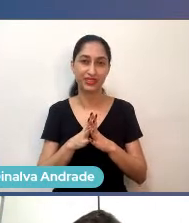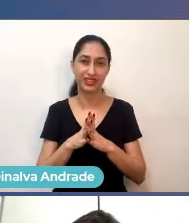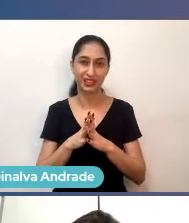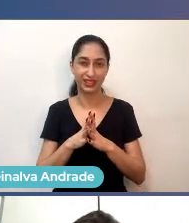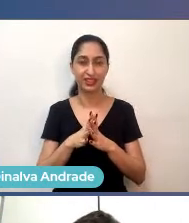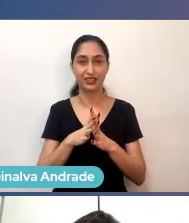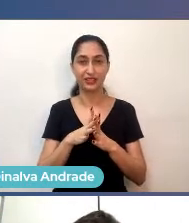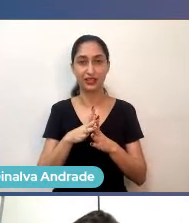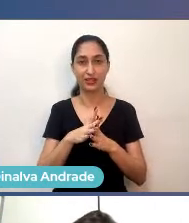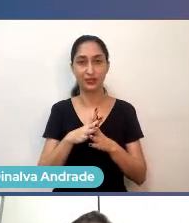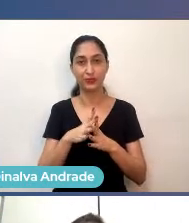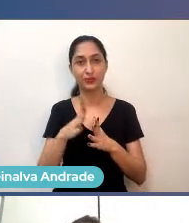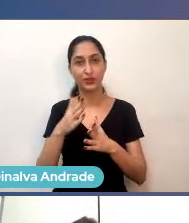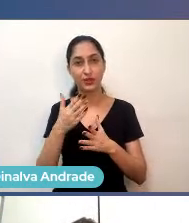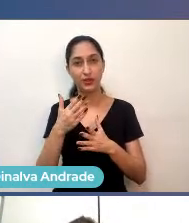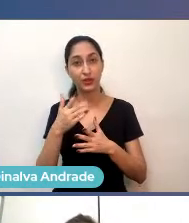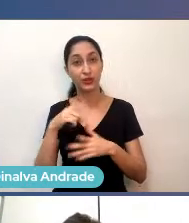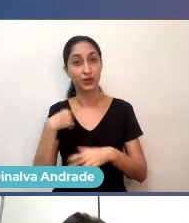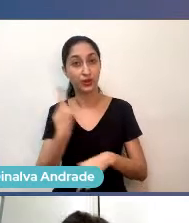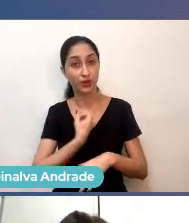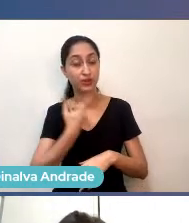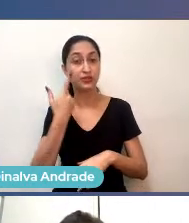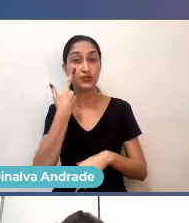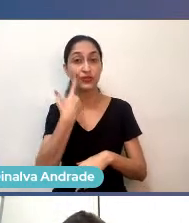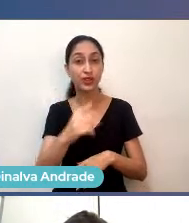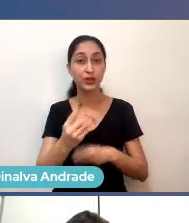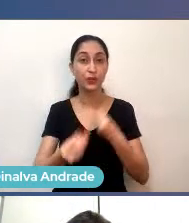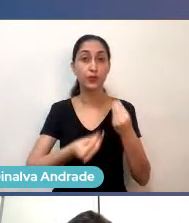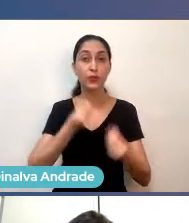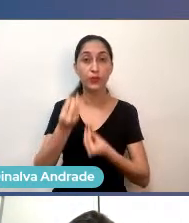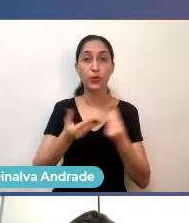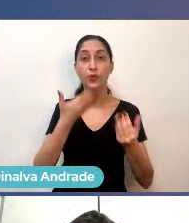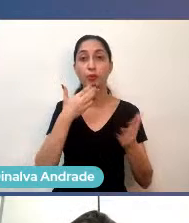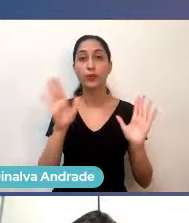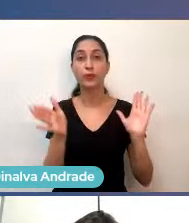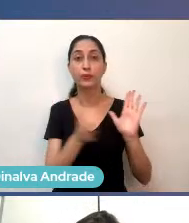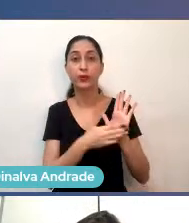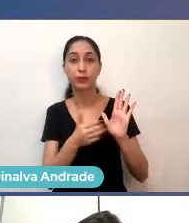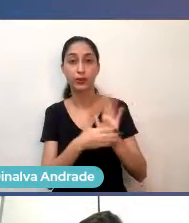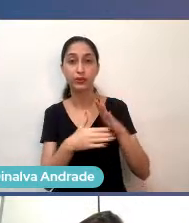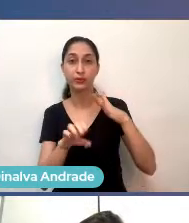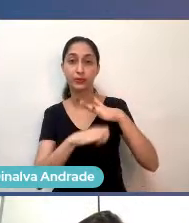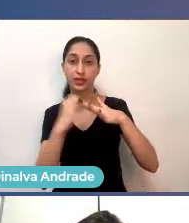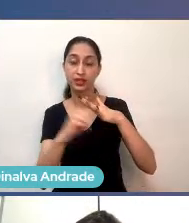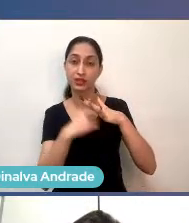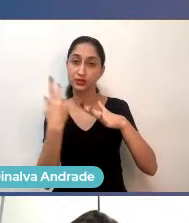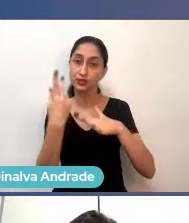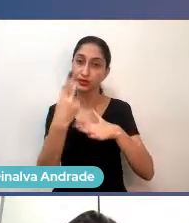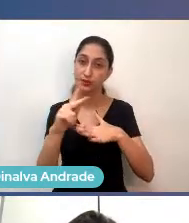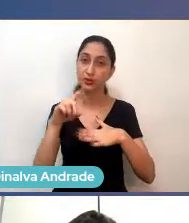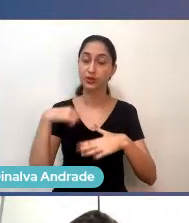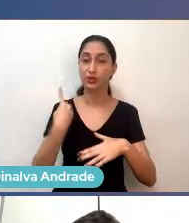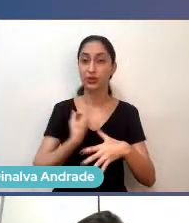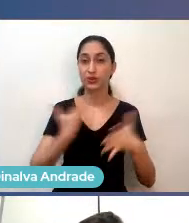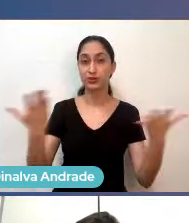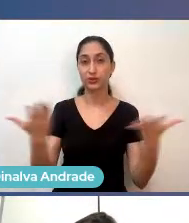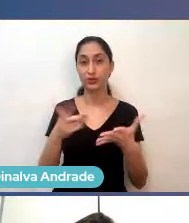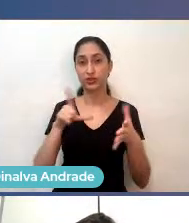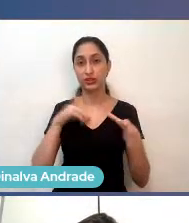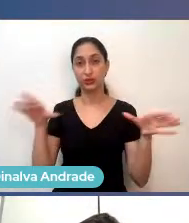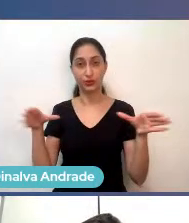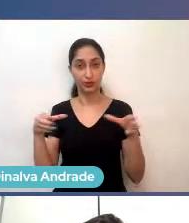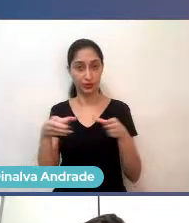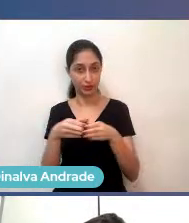motivou fazer se empreender e qual é o propósito de fato da empresa de vocês. Hoje a gente tem um time muito legal, isso aí até